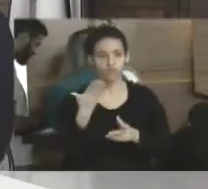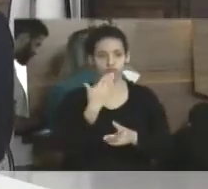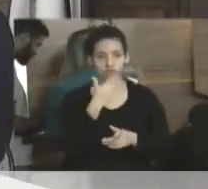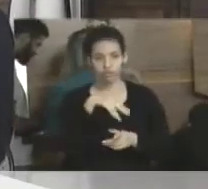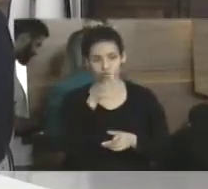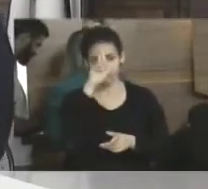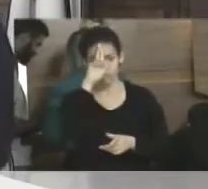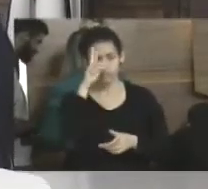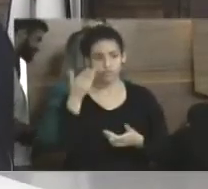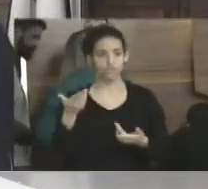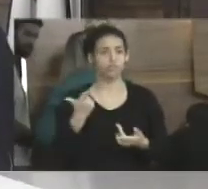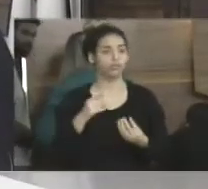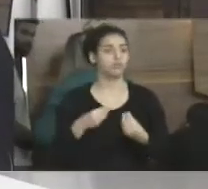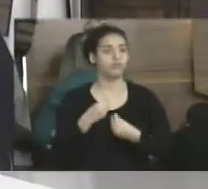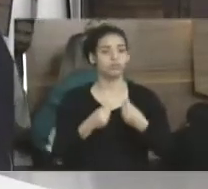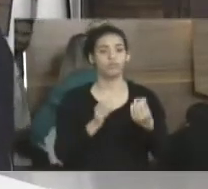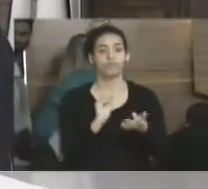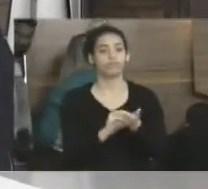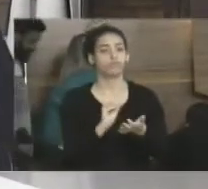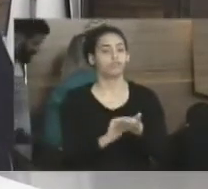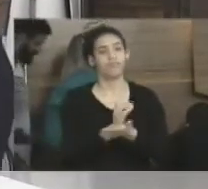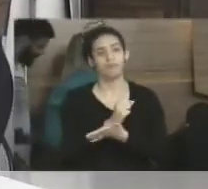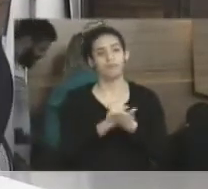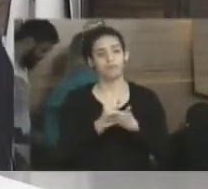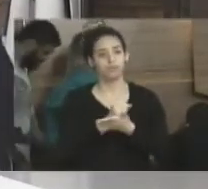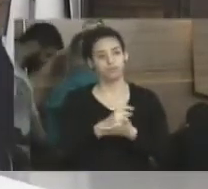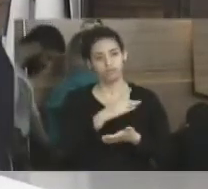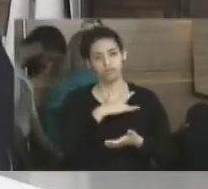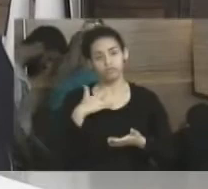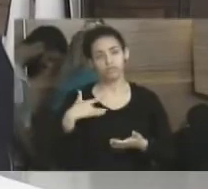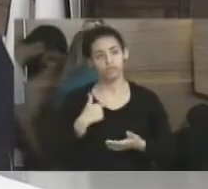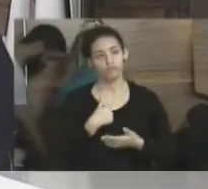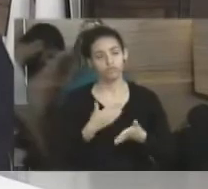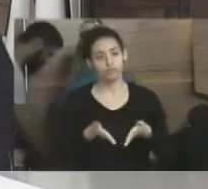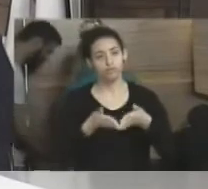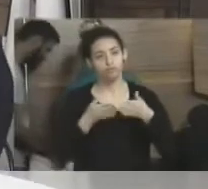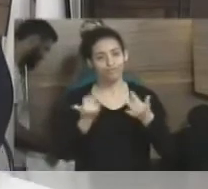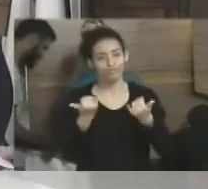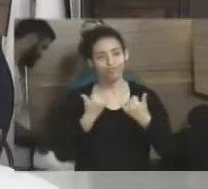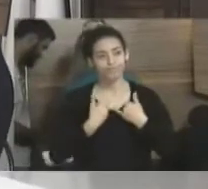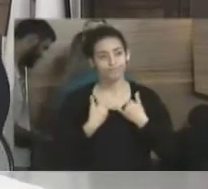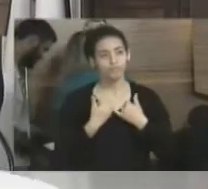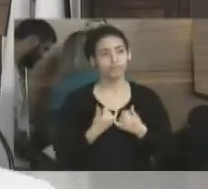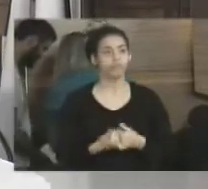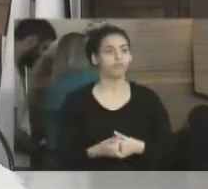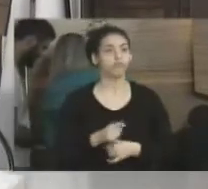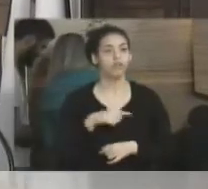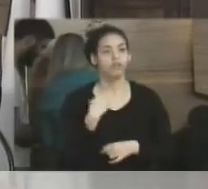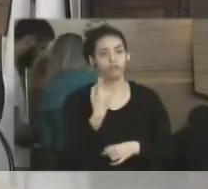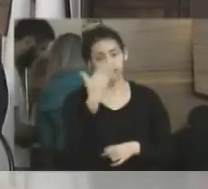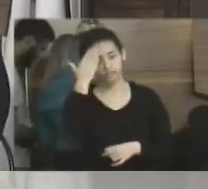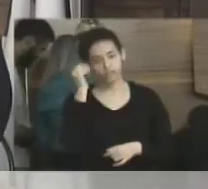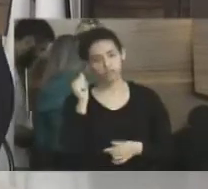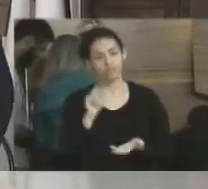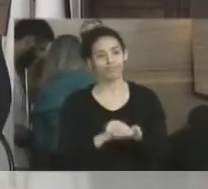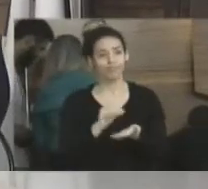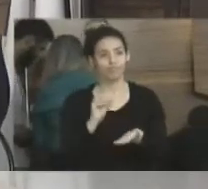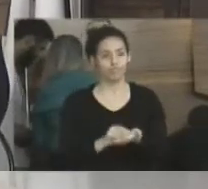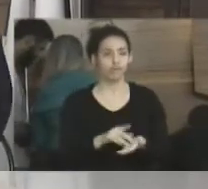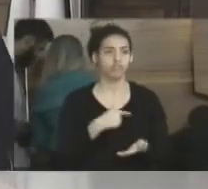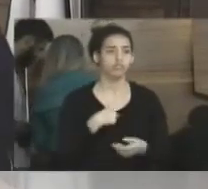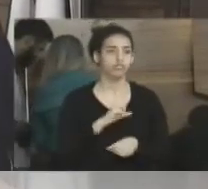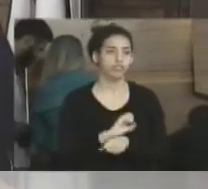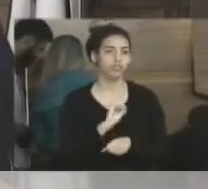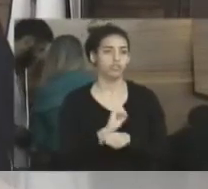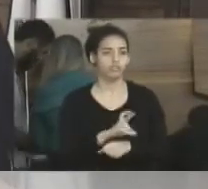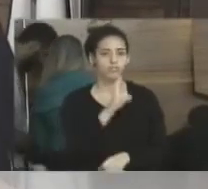almoça. Não tem como. Eu estou solicitando informações. A gente sabe o está faltando. Eu